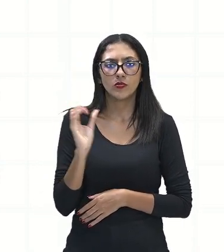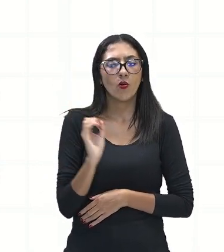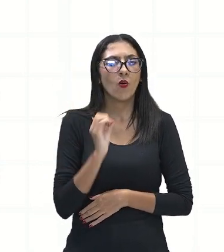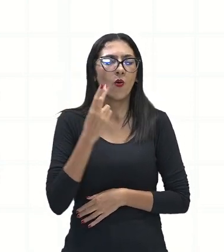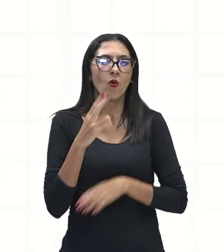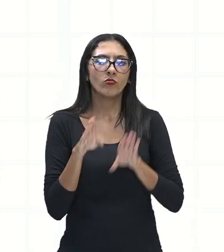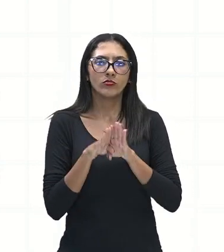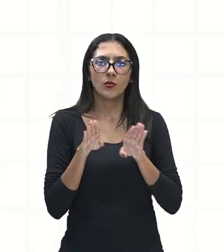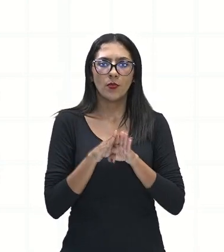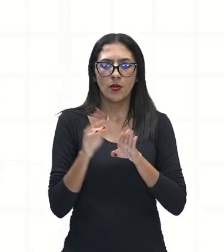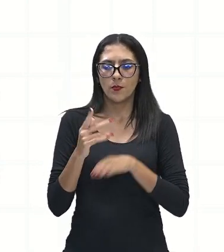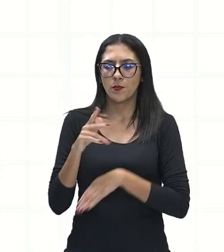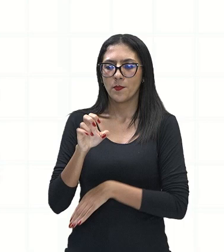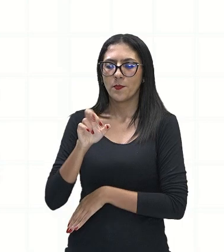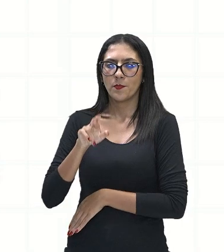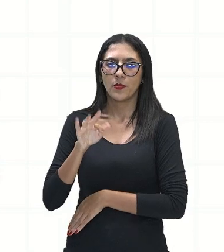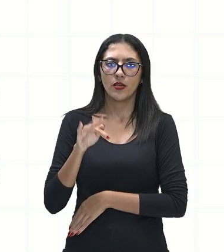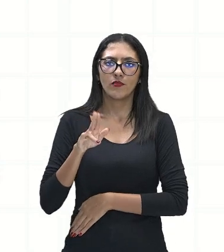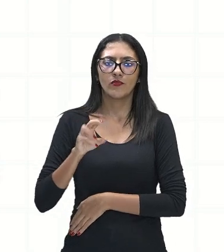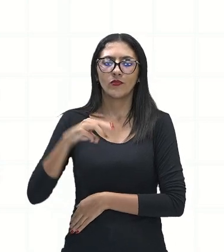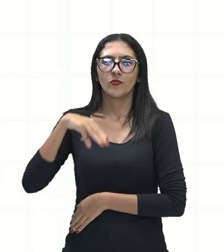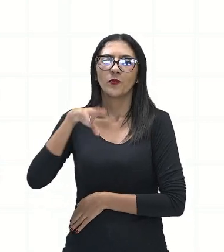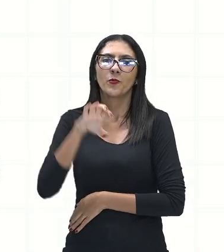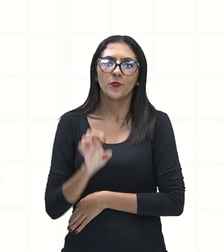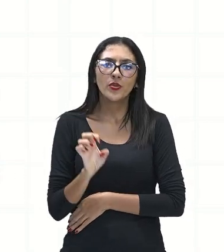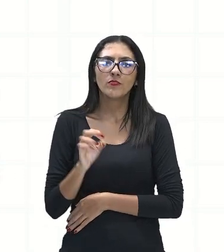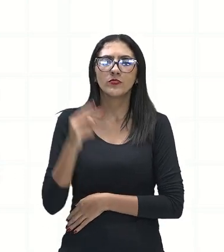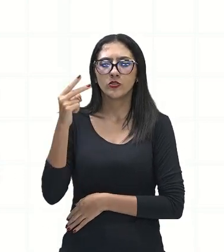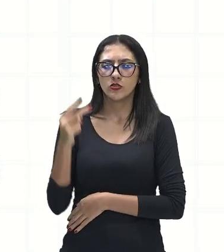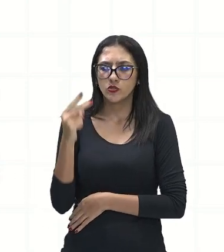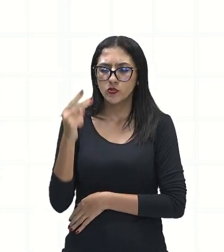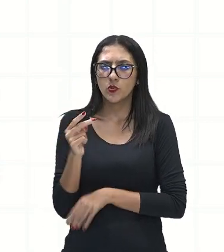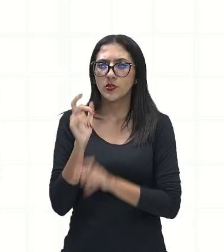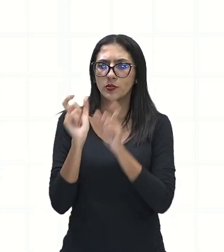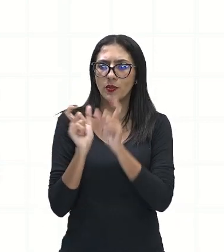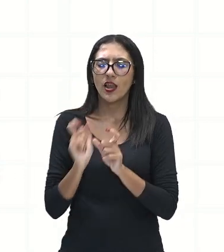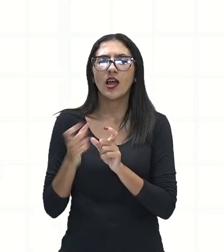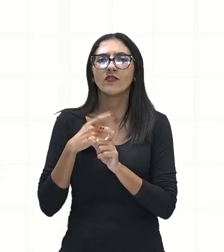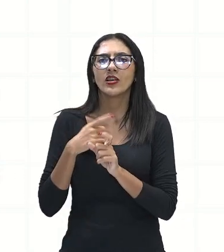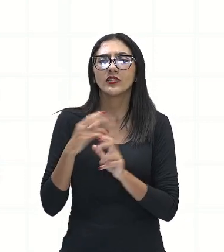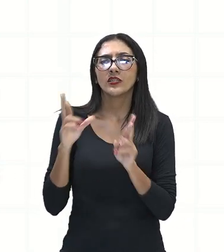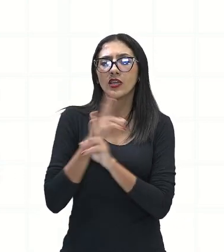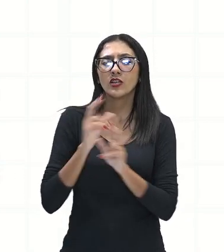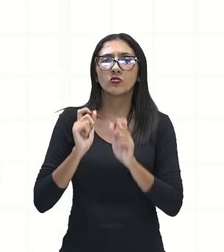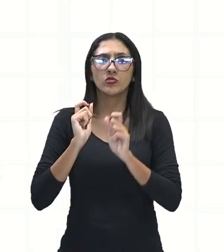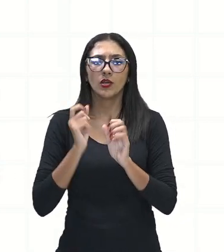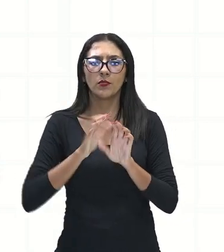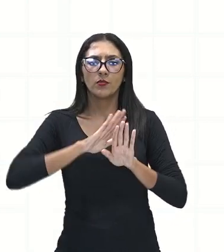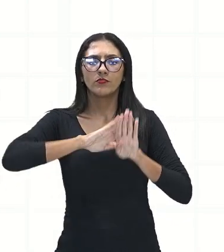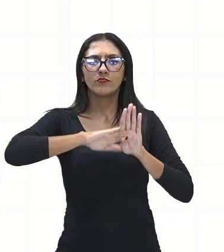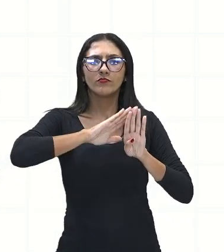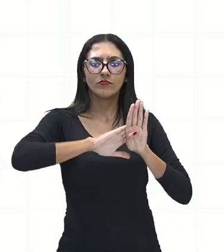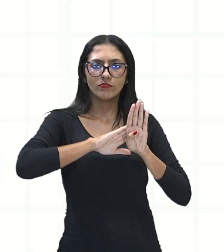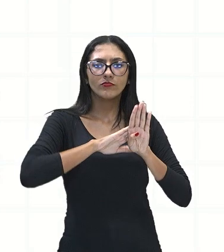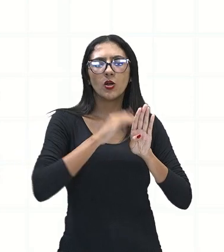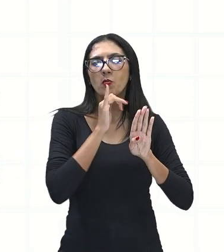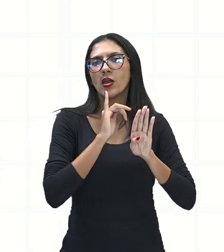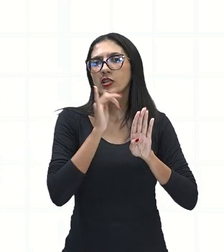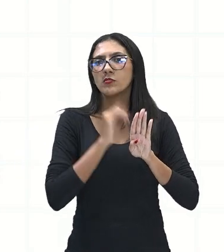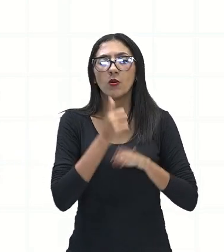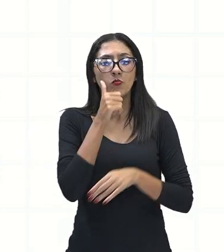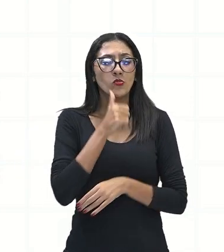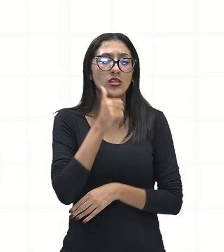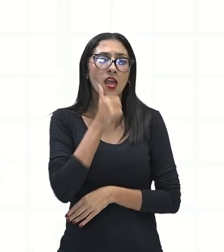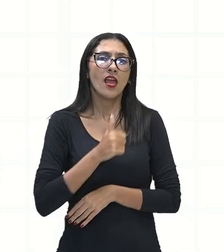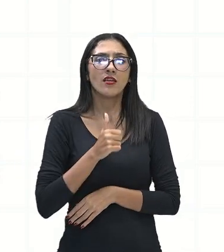tem perfume, mas ele está fazendo uma relação com quem? Com a amada. As mulheres gostam de usar perfume, né?